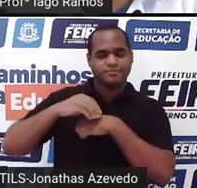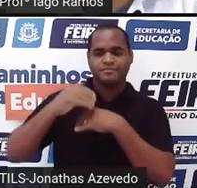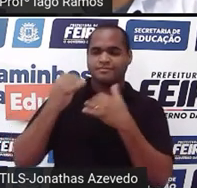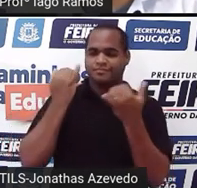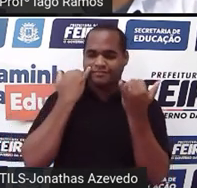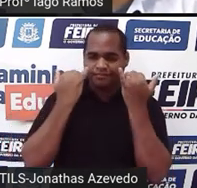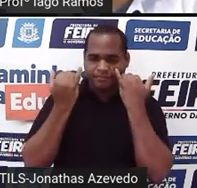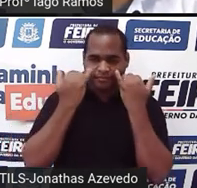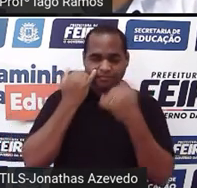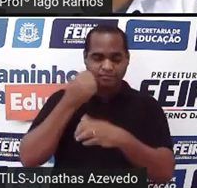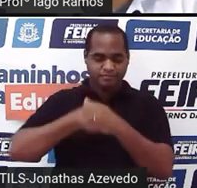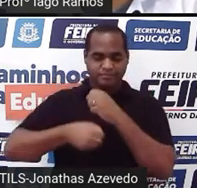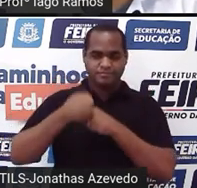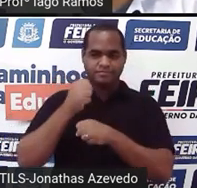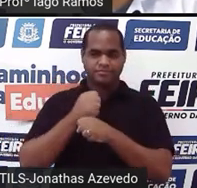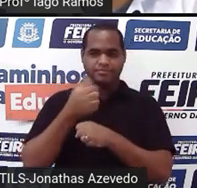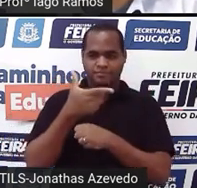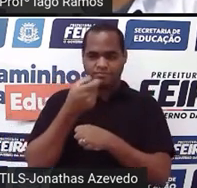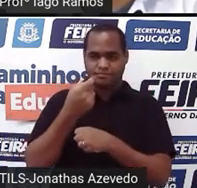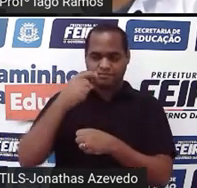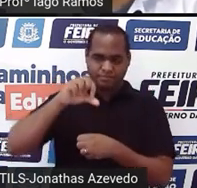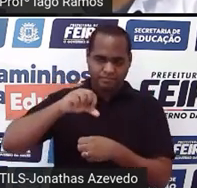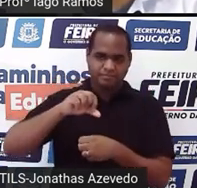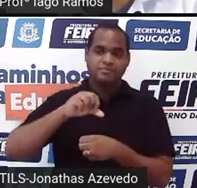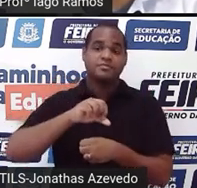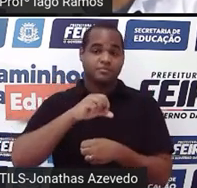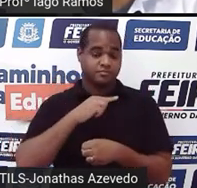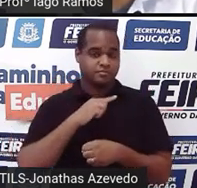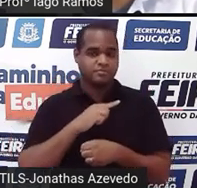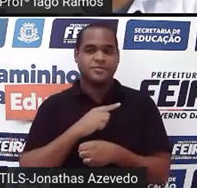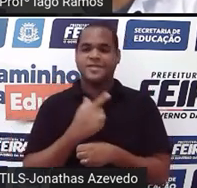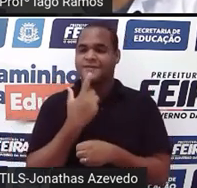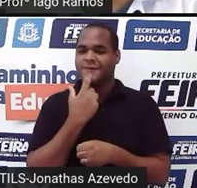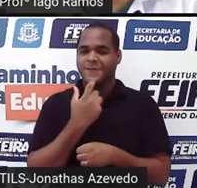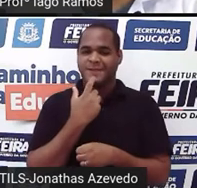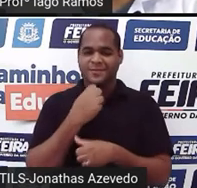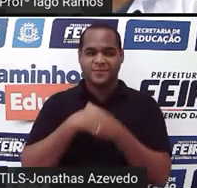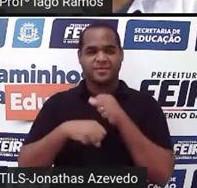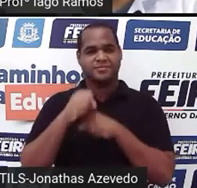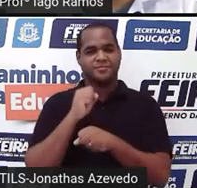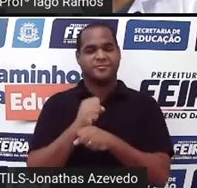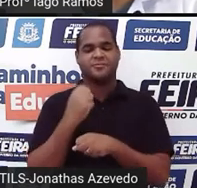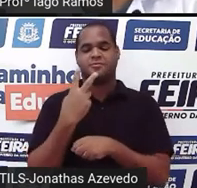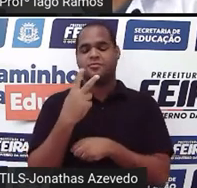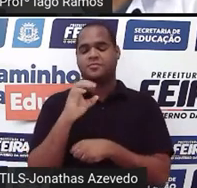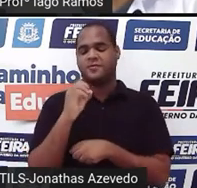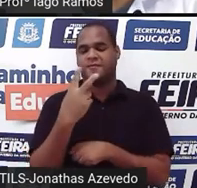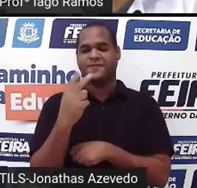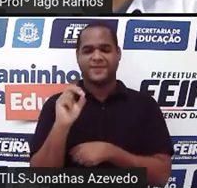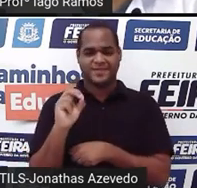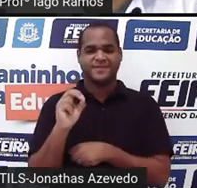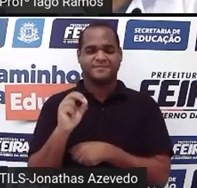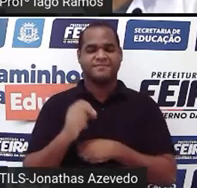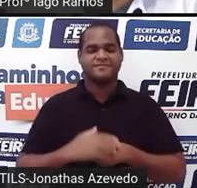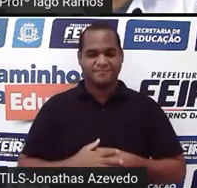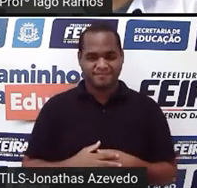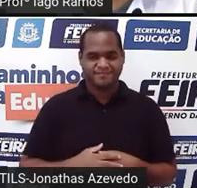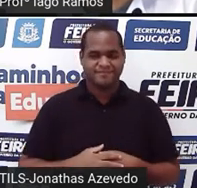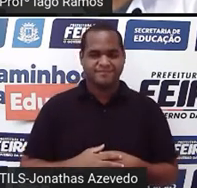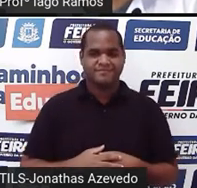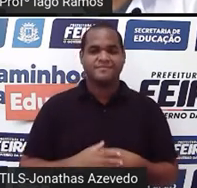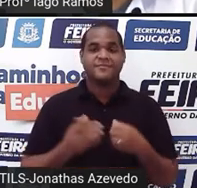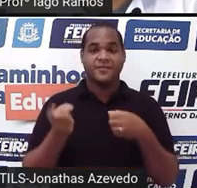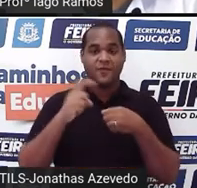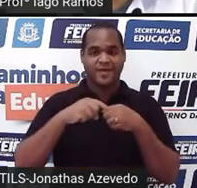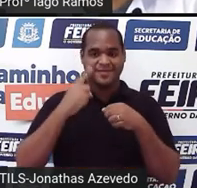de 2019 e a vermelha informações sobre o ano de 2020, tá? Beleza, então vamos voltar